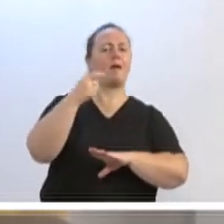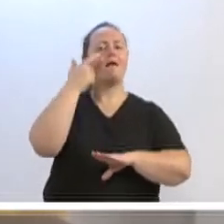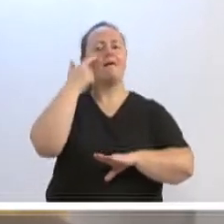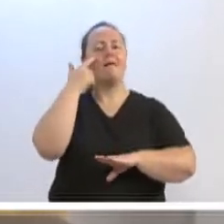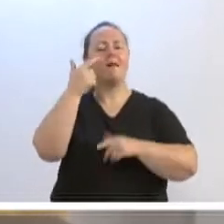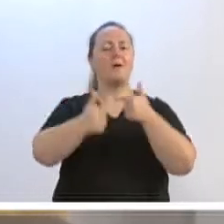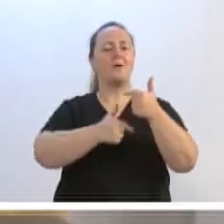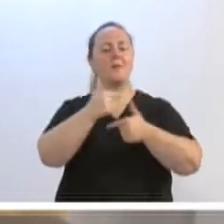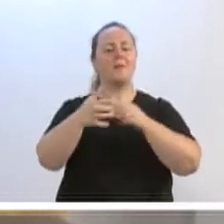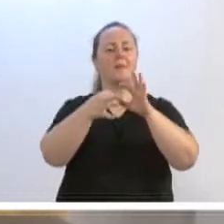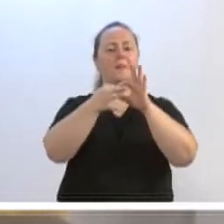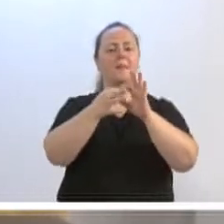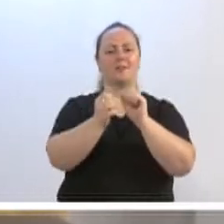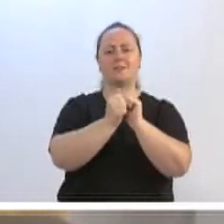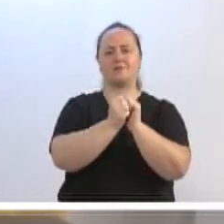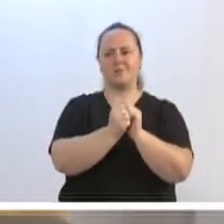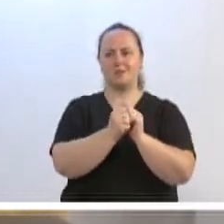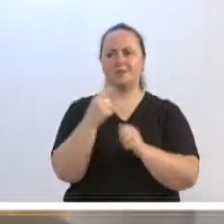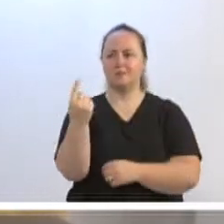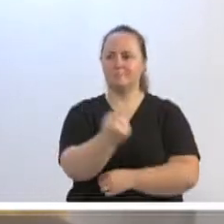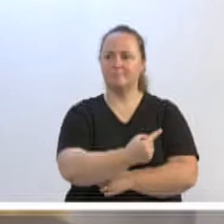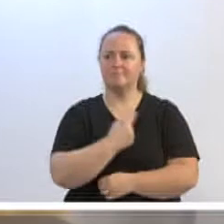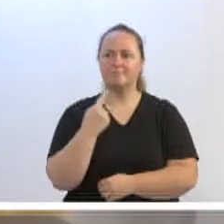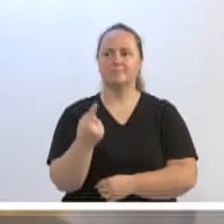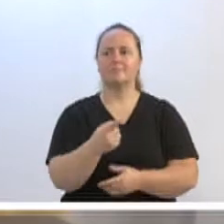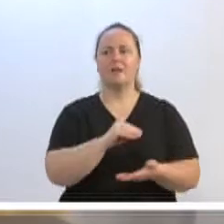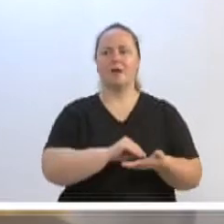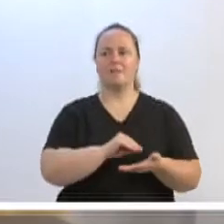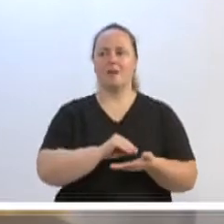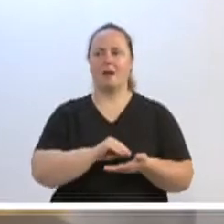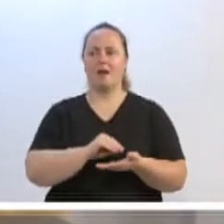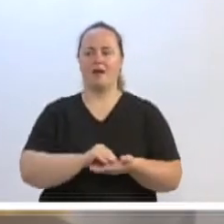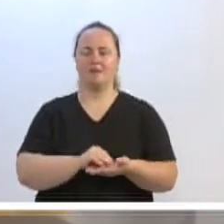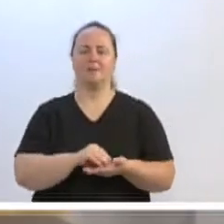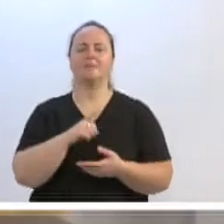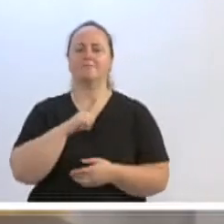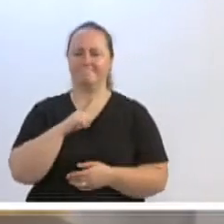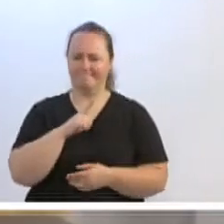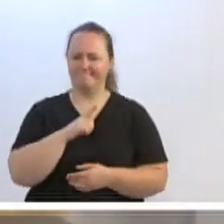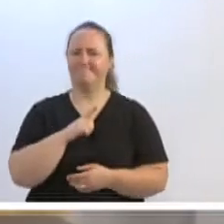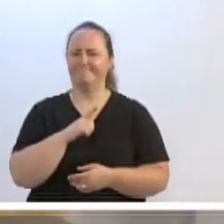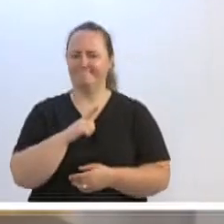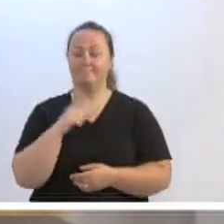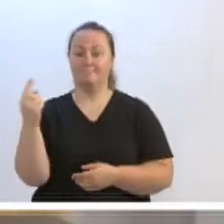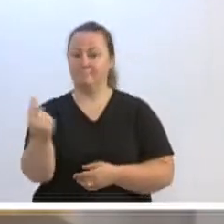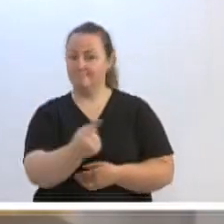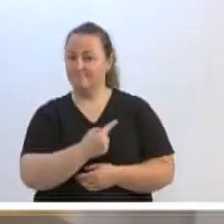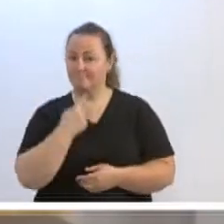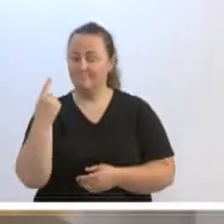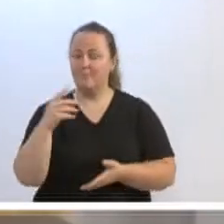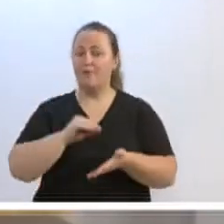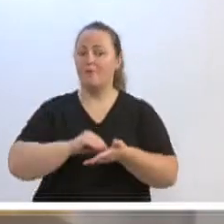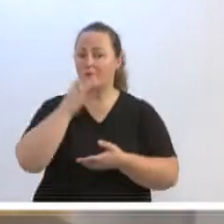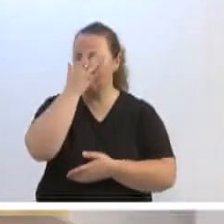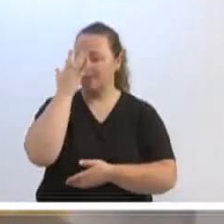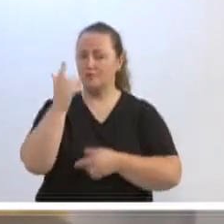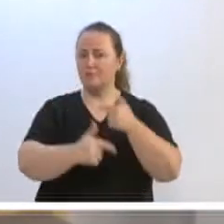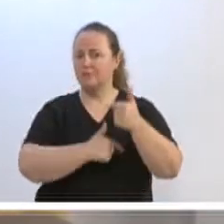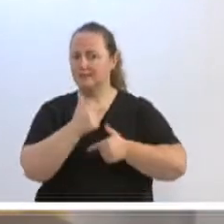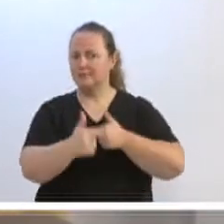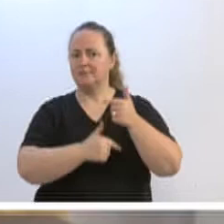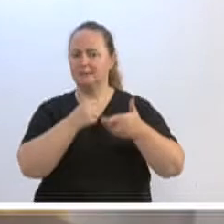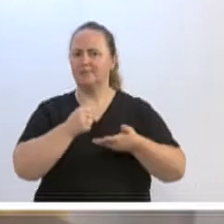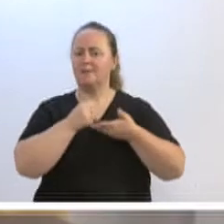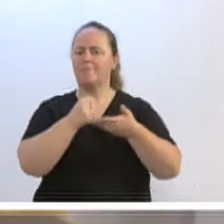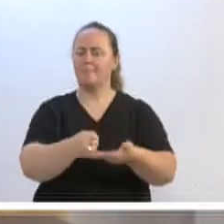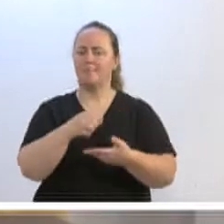e a gente sabe que a nossa necessidade é grande, nós precisamos de pessoas que trabalhem pela cidade de Blumenau, nós tivemos um processo que realmente a gente precisa fazer,